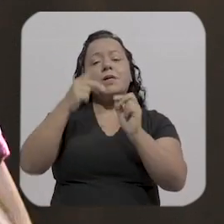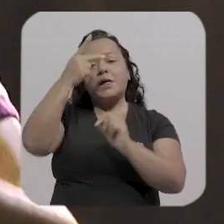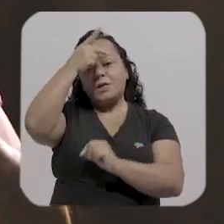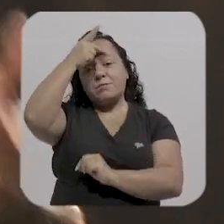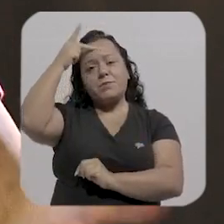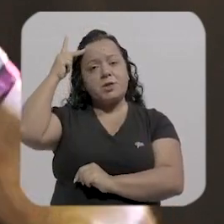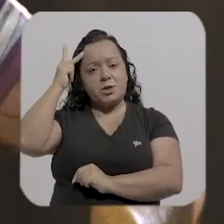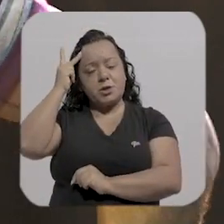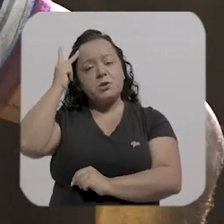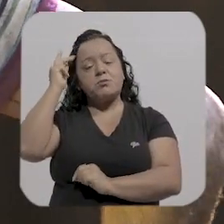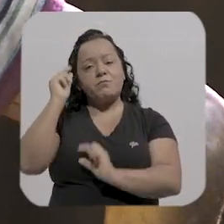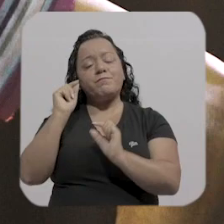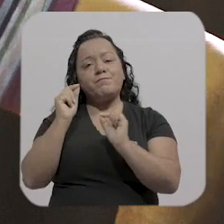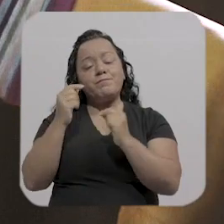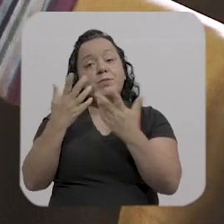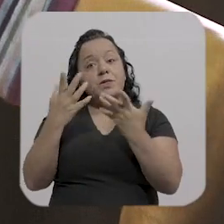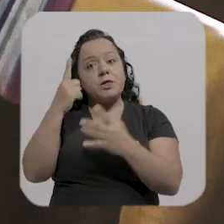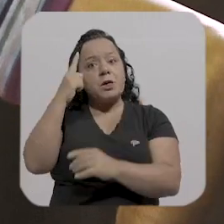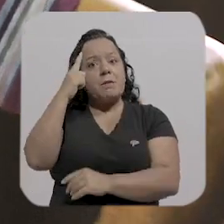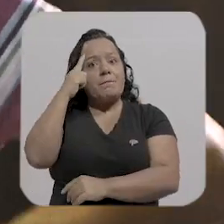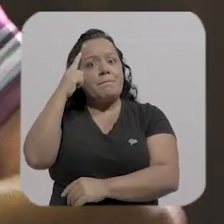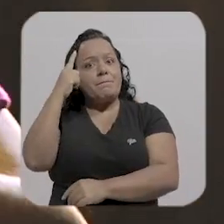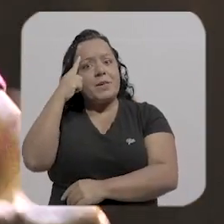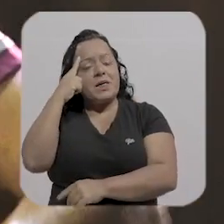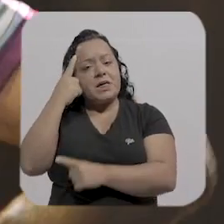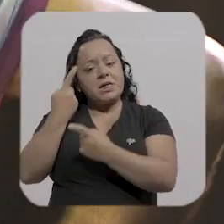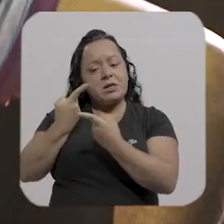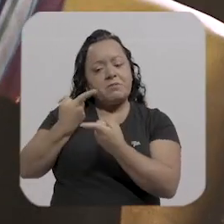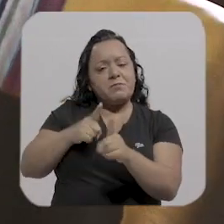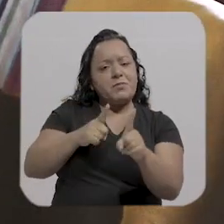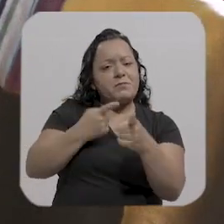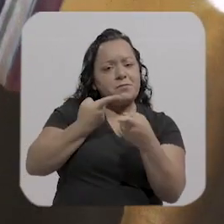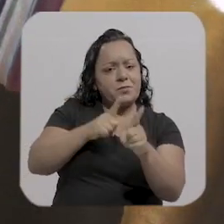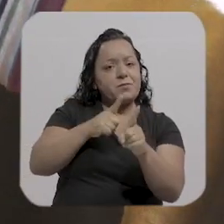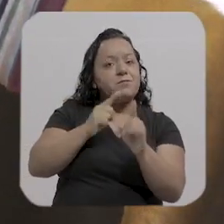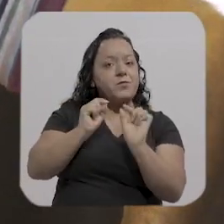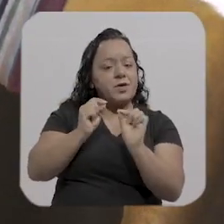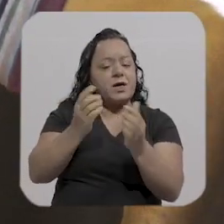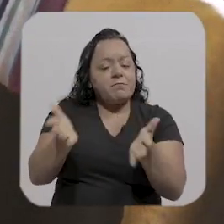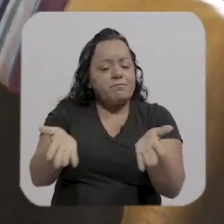se a gente não pensar sobre isso, né? E não provocar, né?